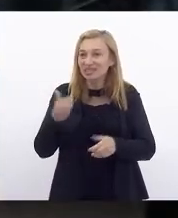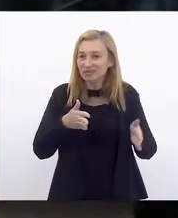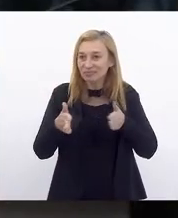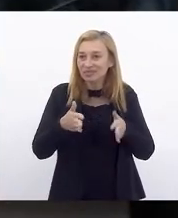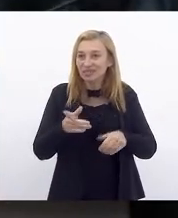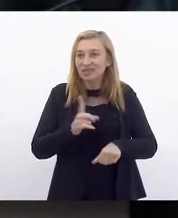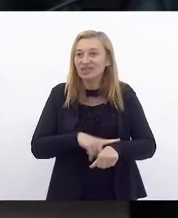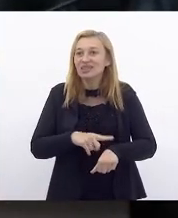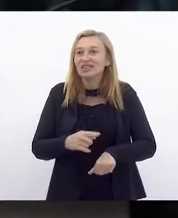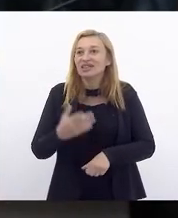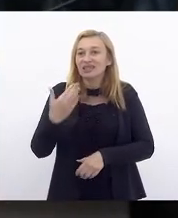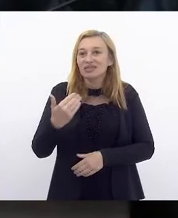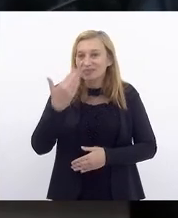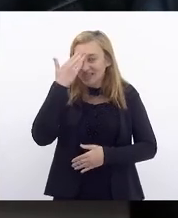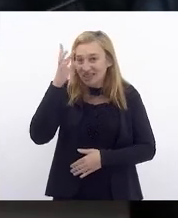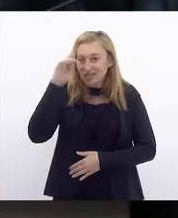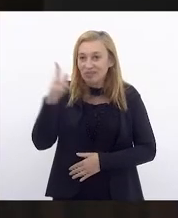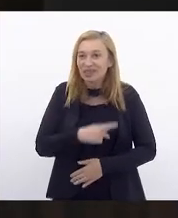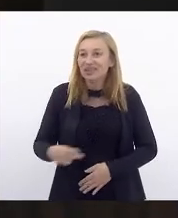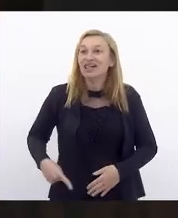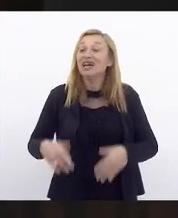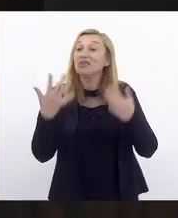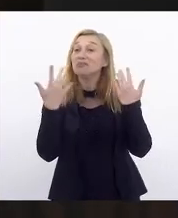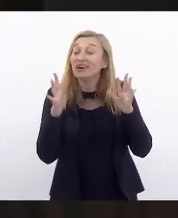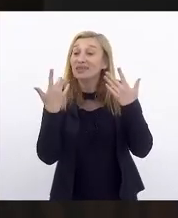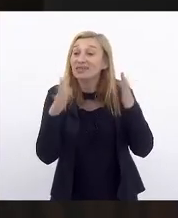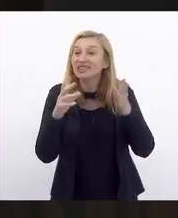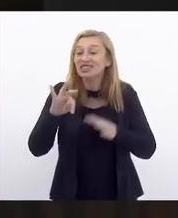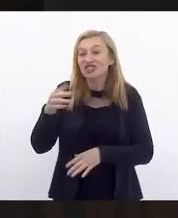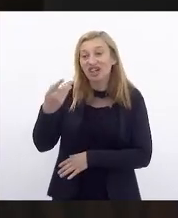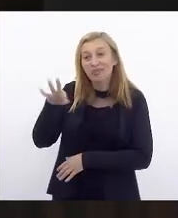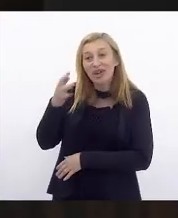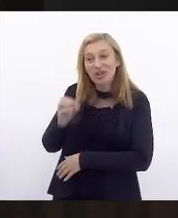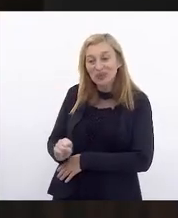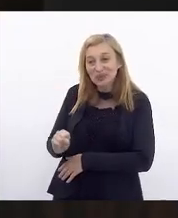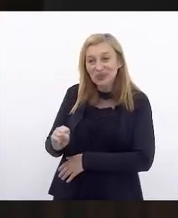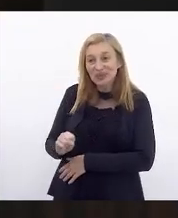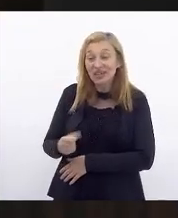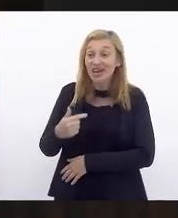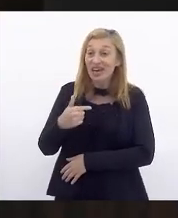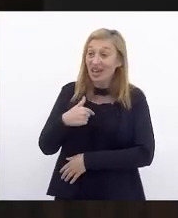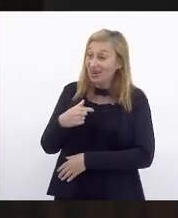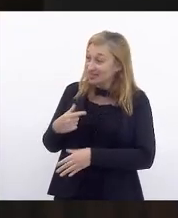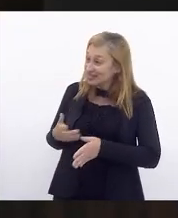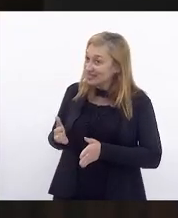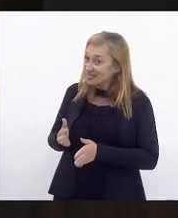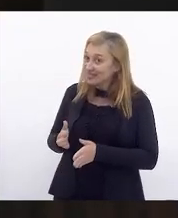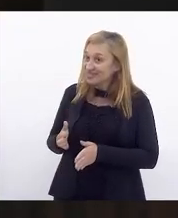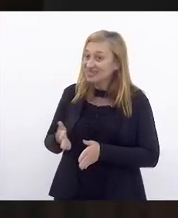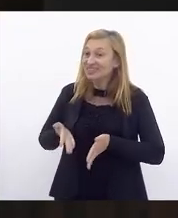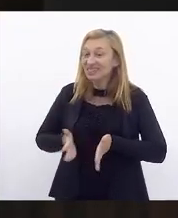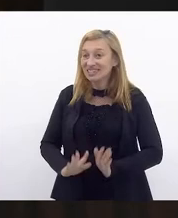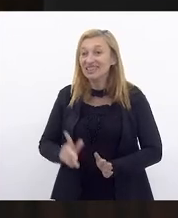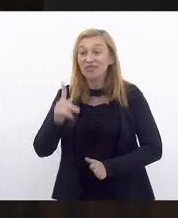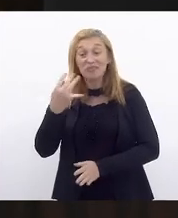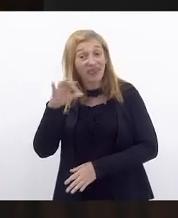presidenta. Eu quero fazer uma saudação especial aos charmeiros. Eu que sou cria da Penha,